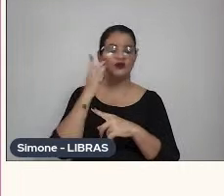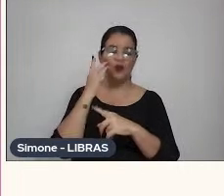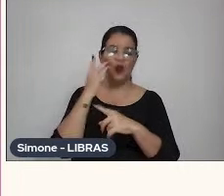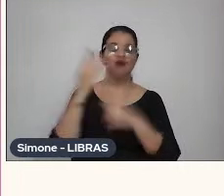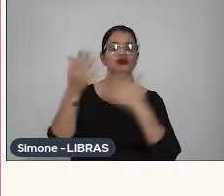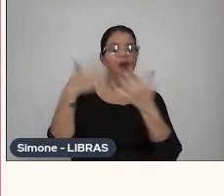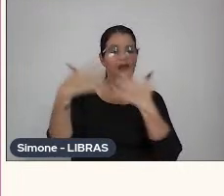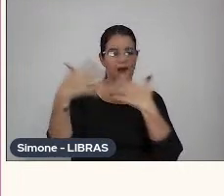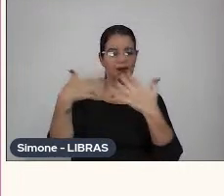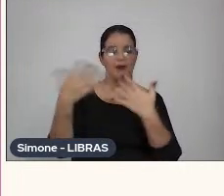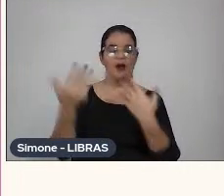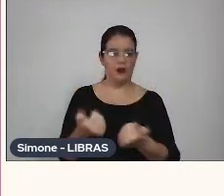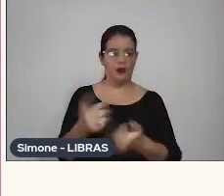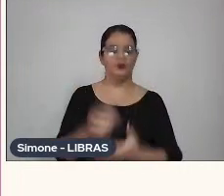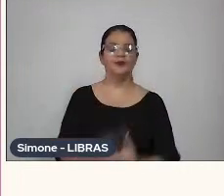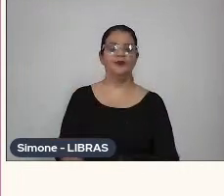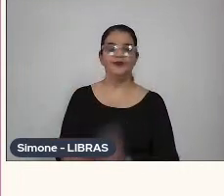né.